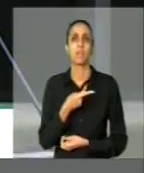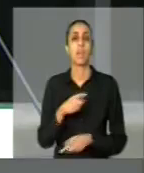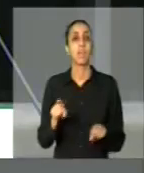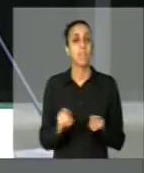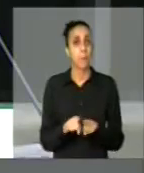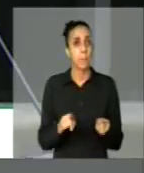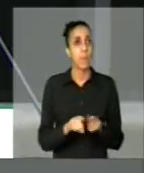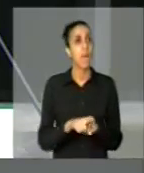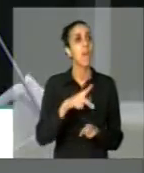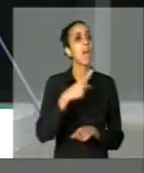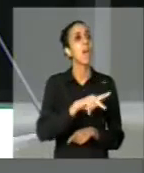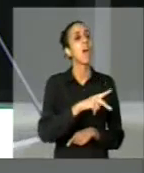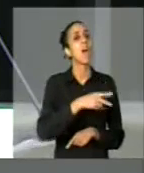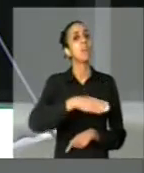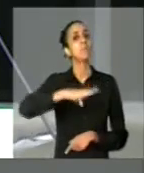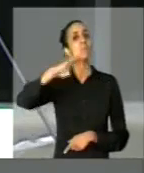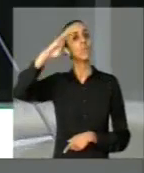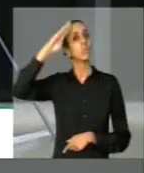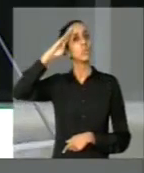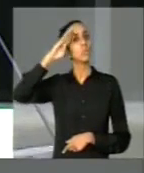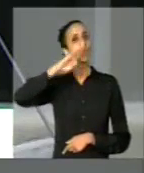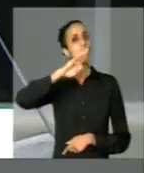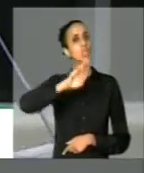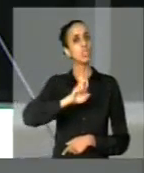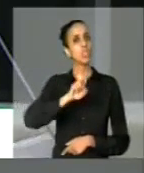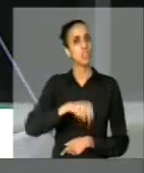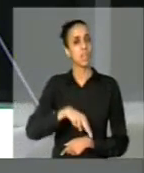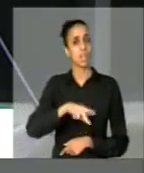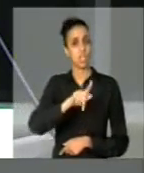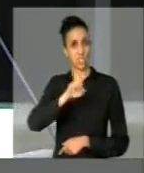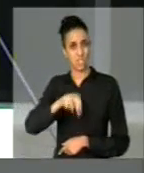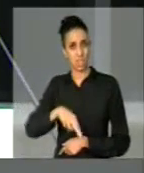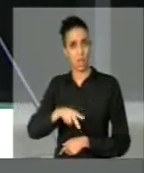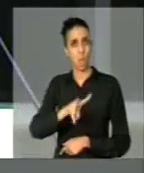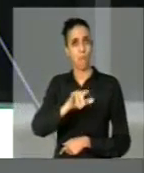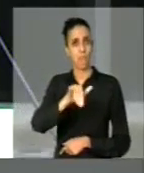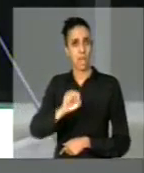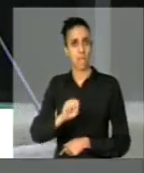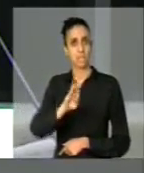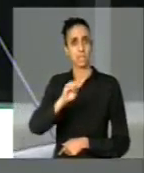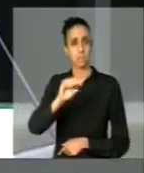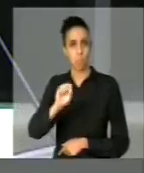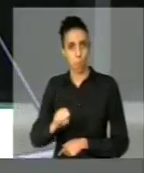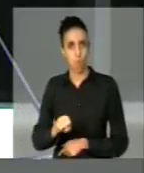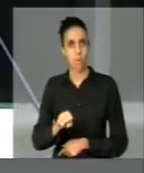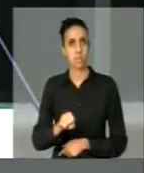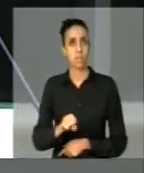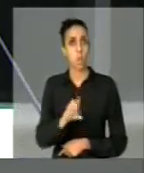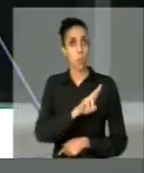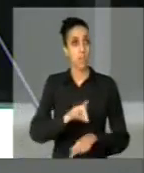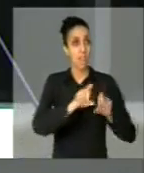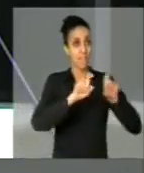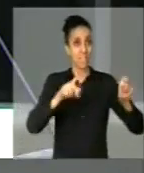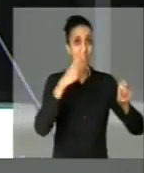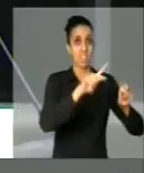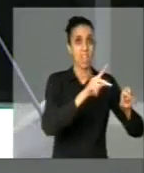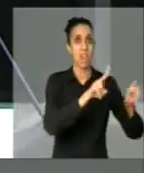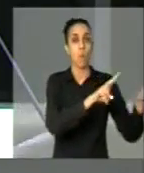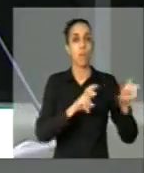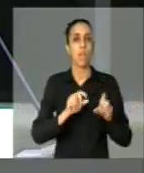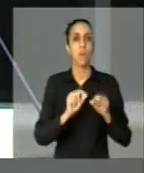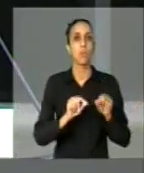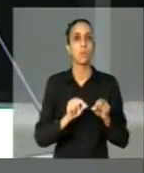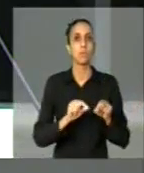Vilas Boas, comandante do Exército, com o destaque da frase que ele diz, fora da